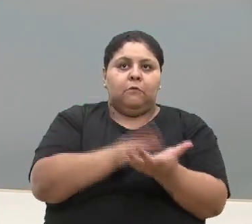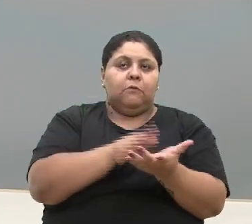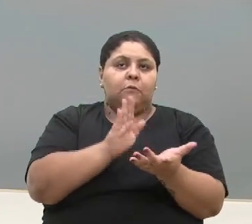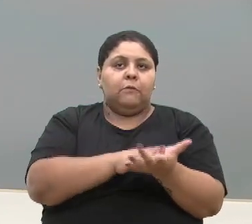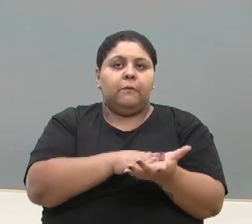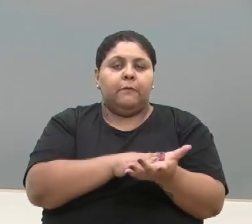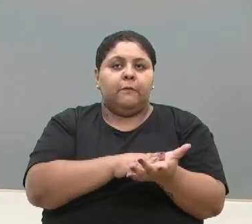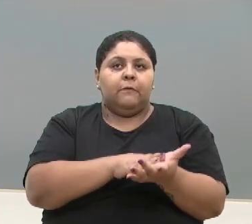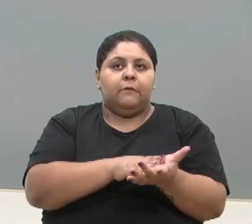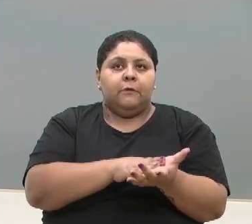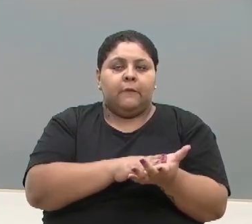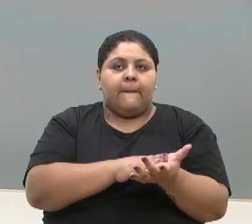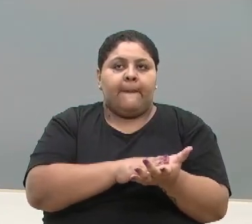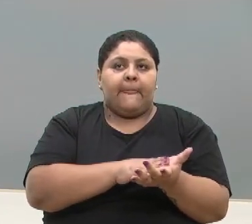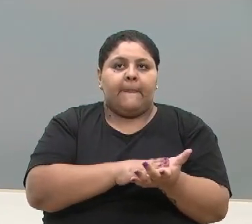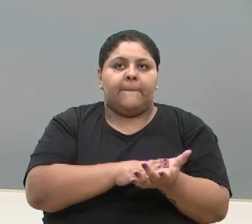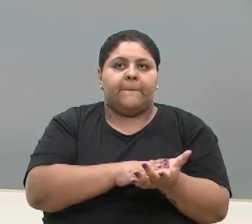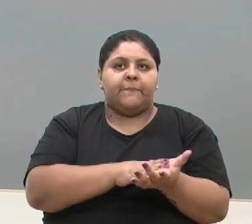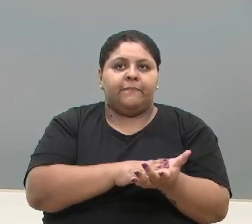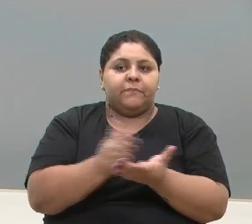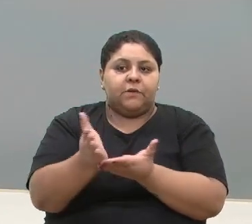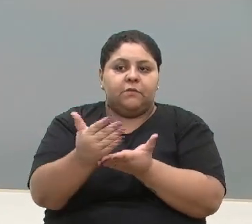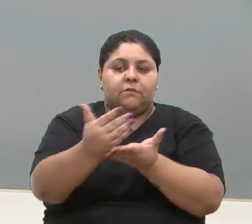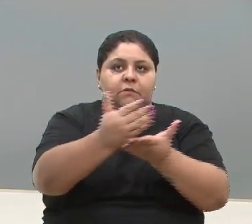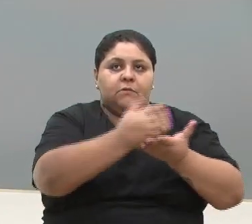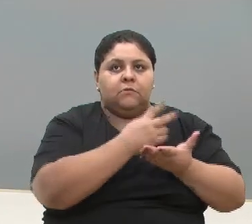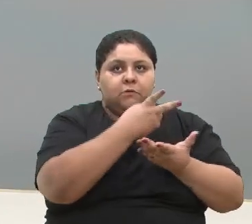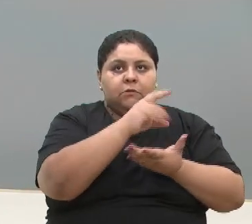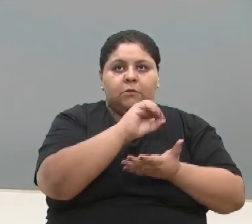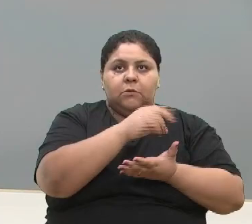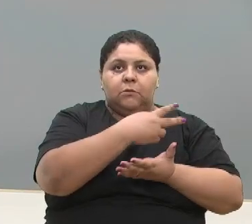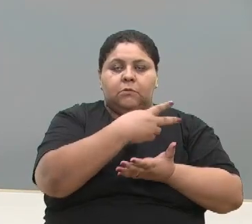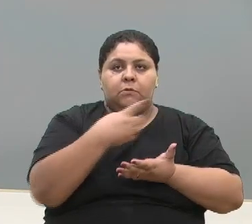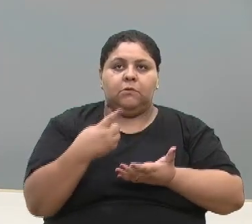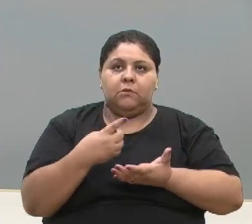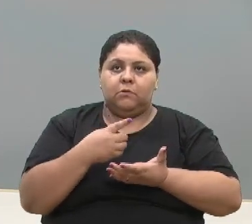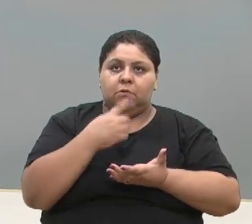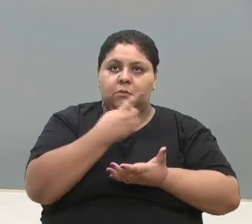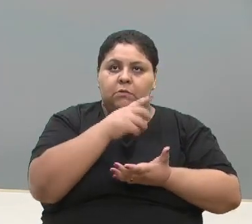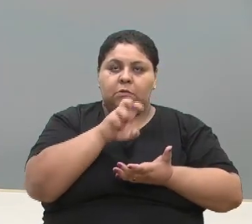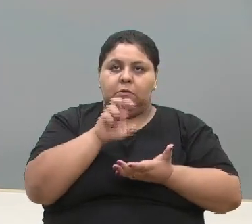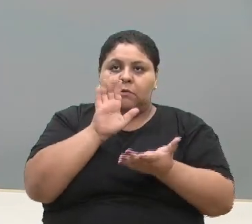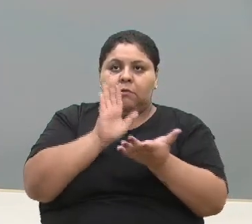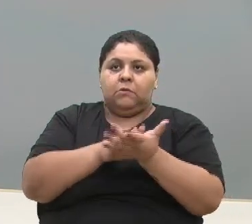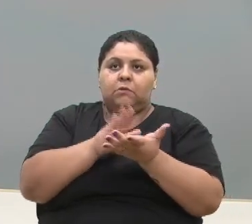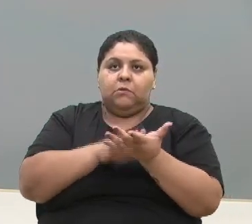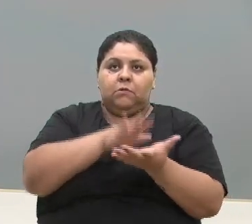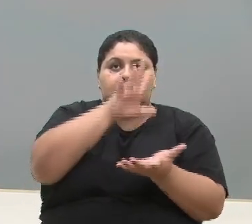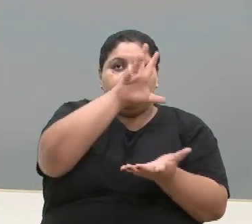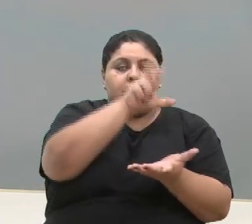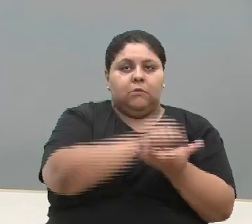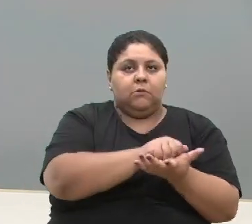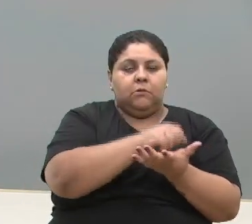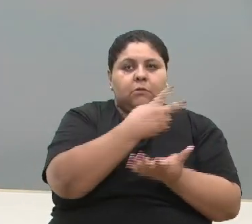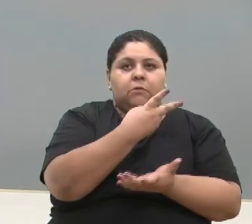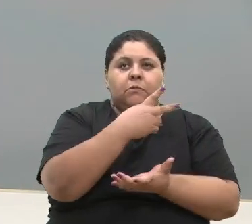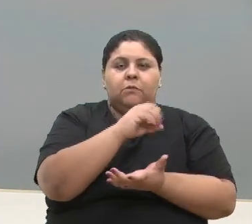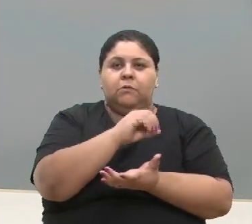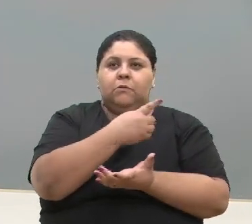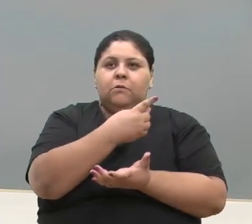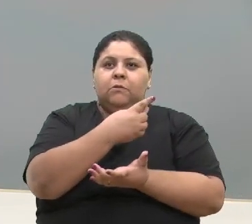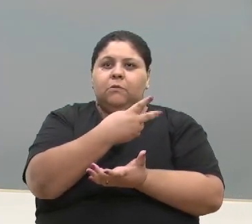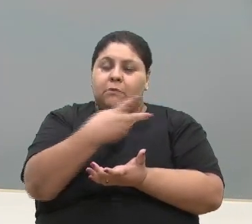de recursos. Em 2021, 15 propostas cadastradas. Em 2022,